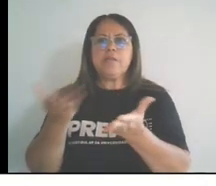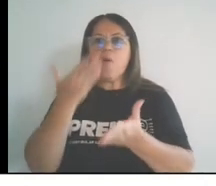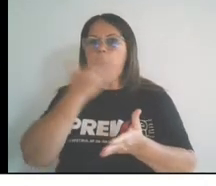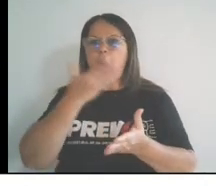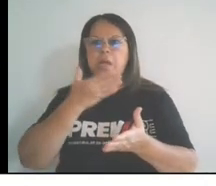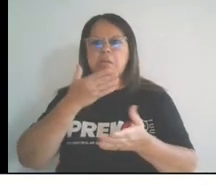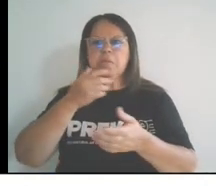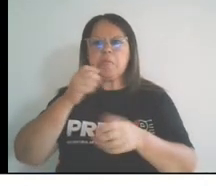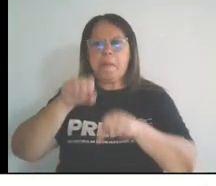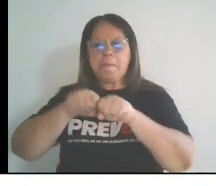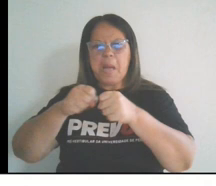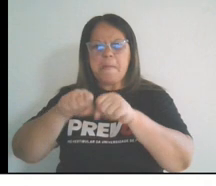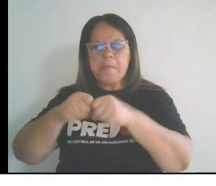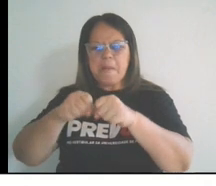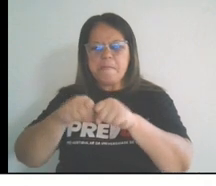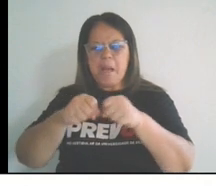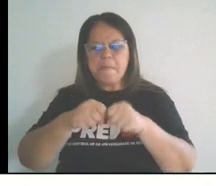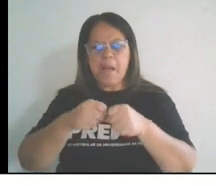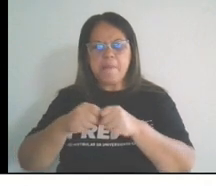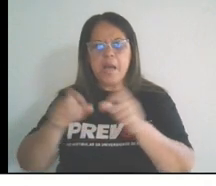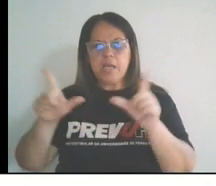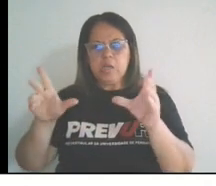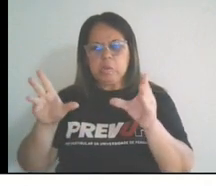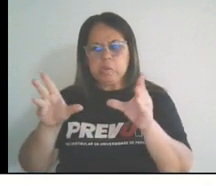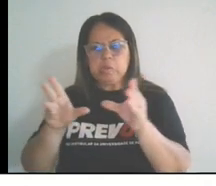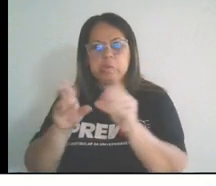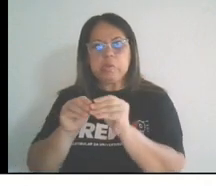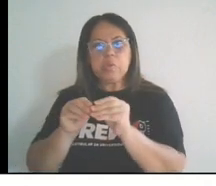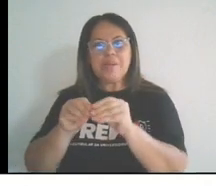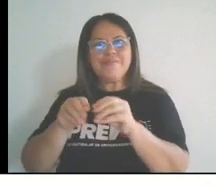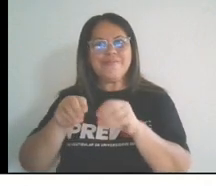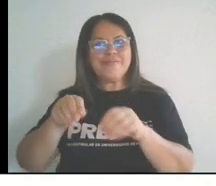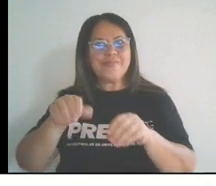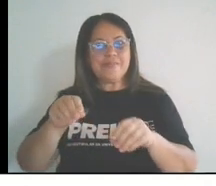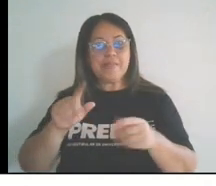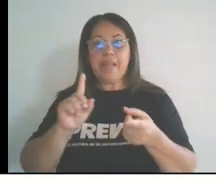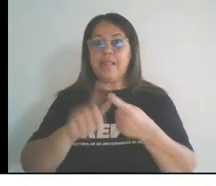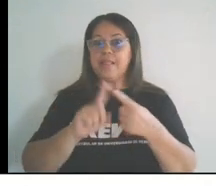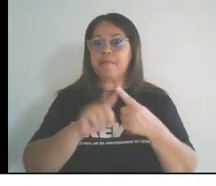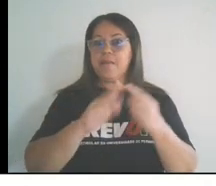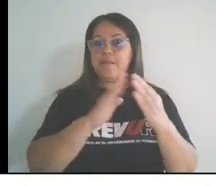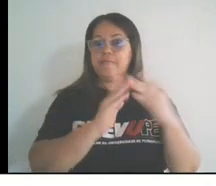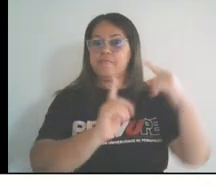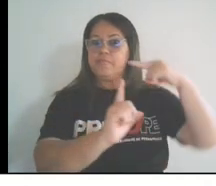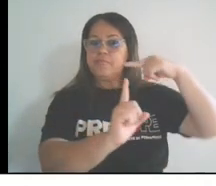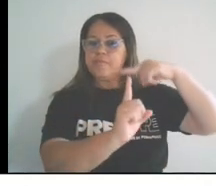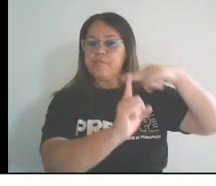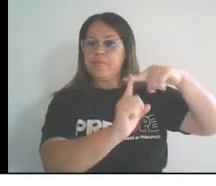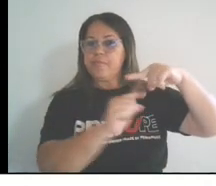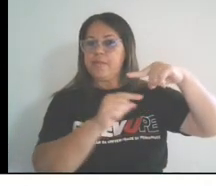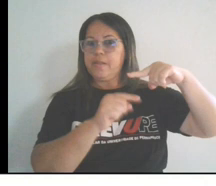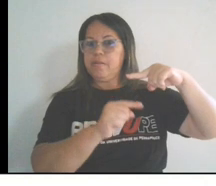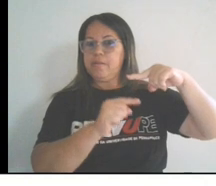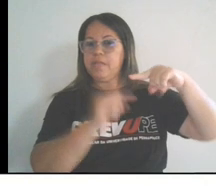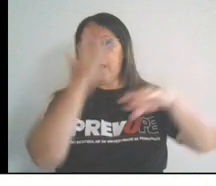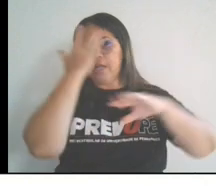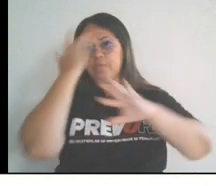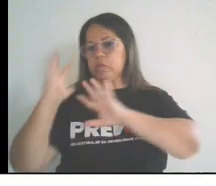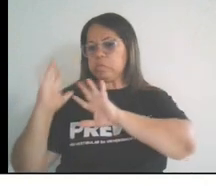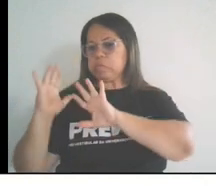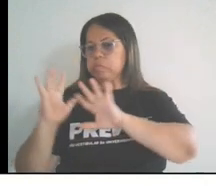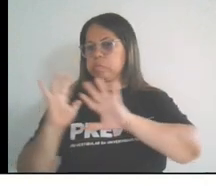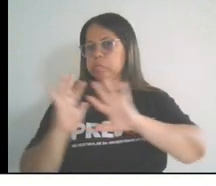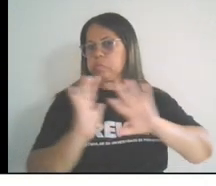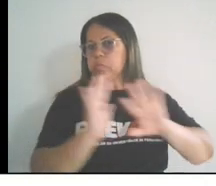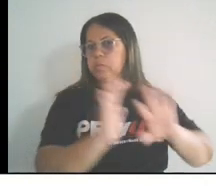partes e reduzidos a pó, e a capela, onde a comunidade local se reunia aos